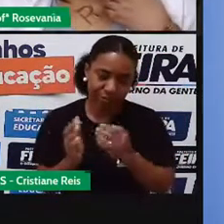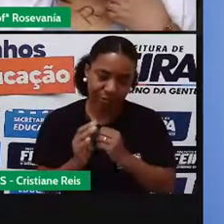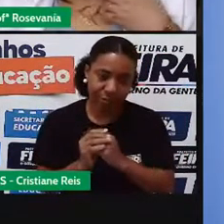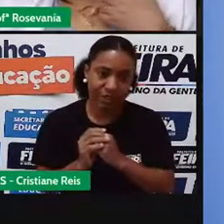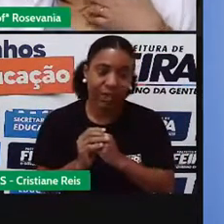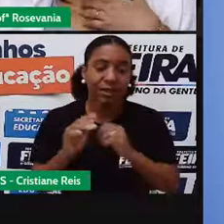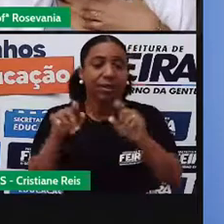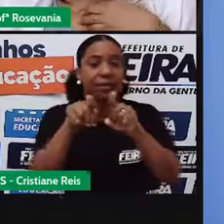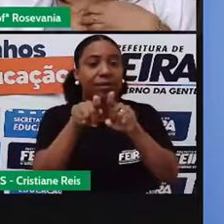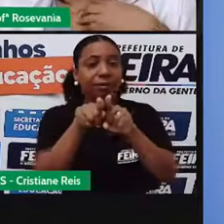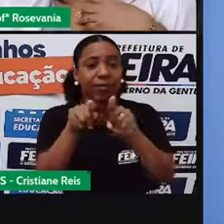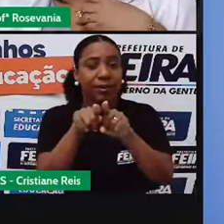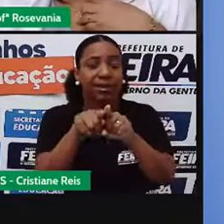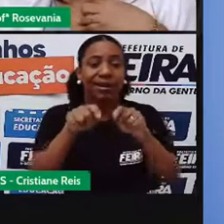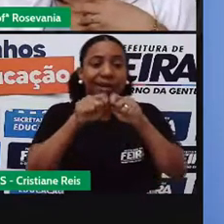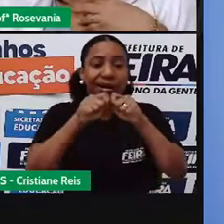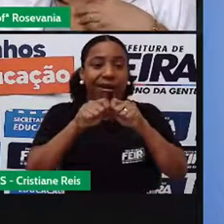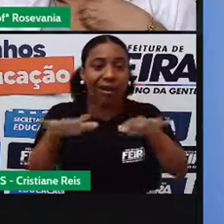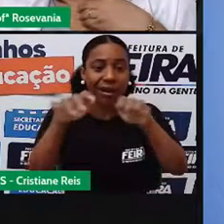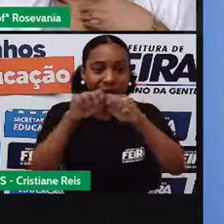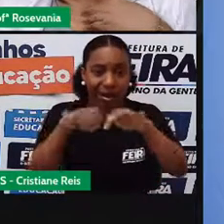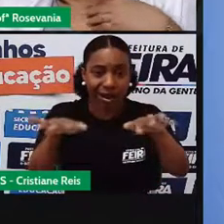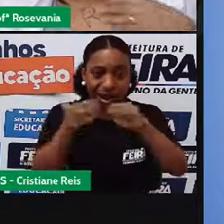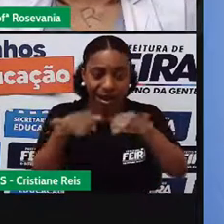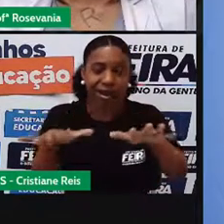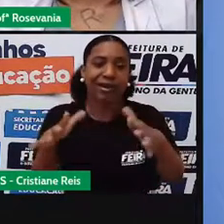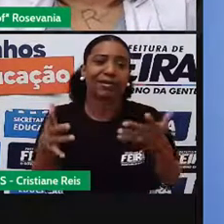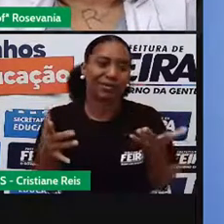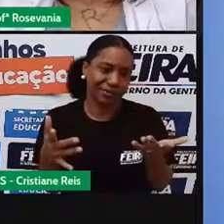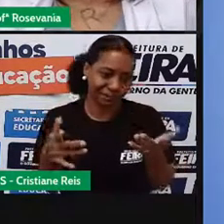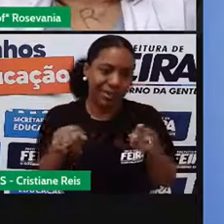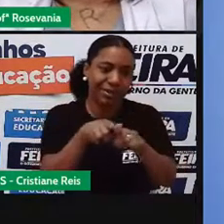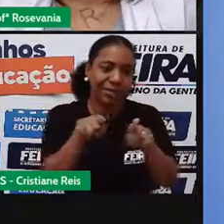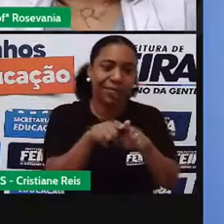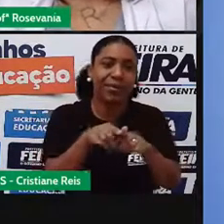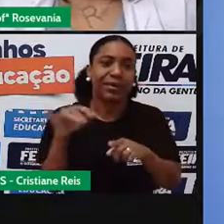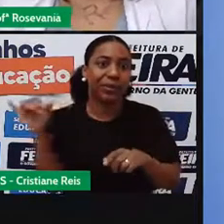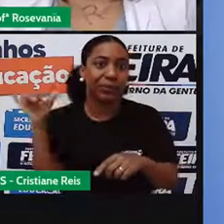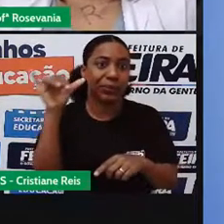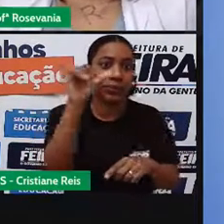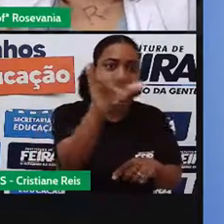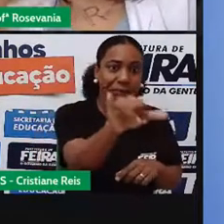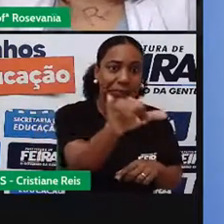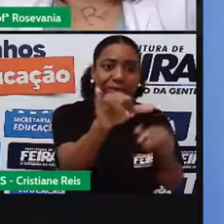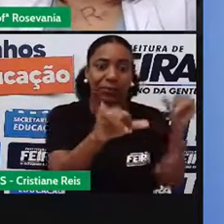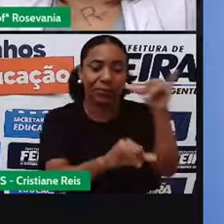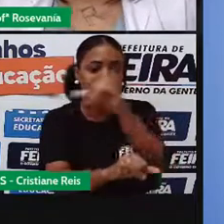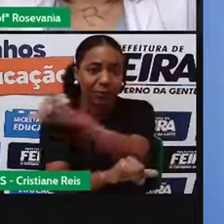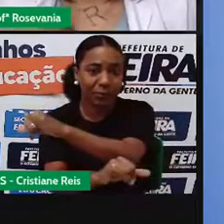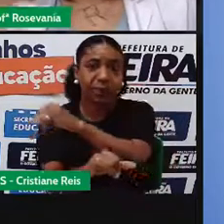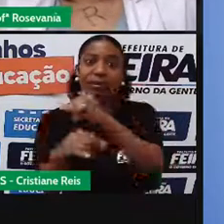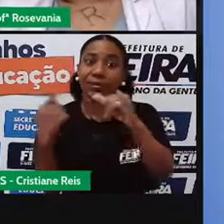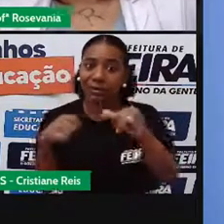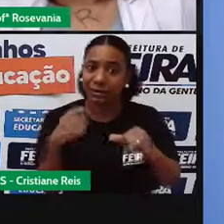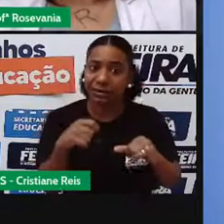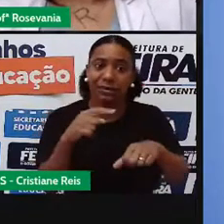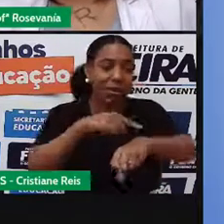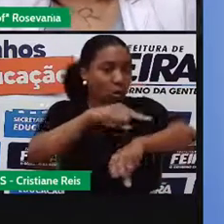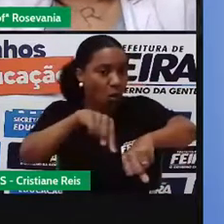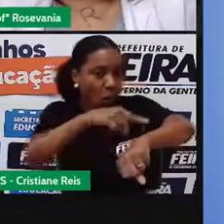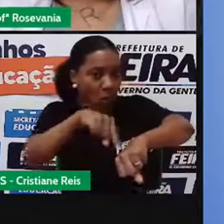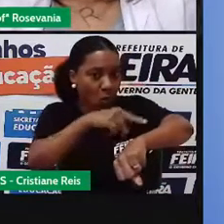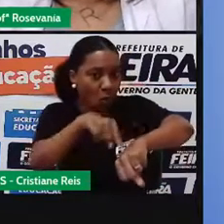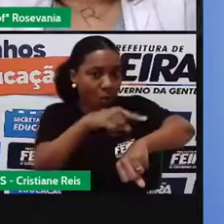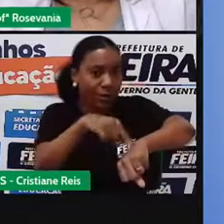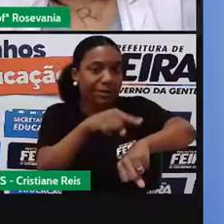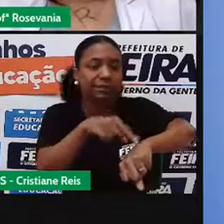uma redução do gasto, né, de armazenamento, agilidade no deslocamento das cargas, ou seja, né, em alguns minutos, algumas horas,